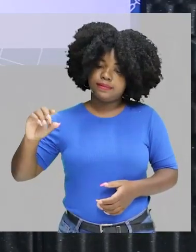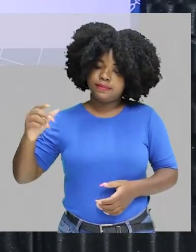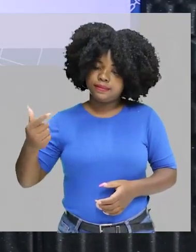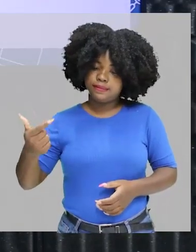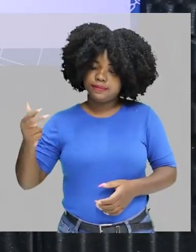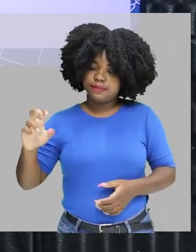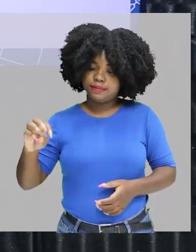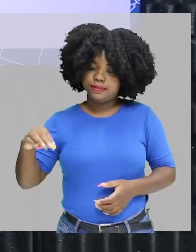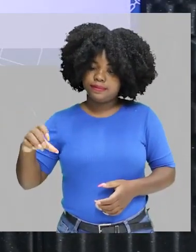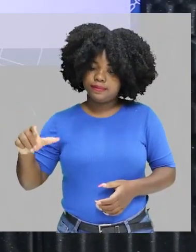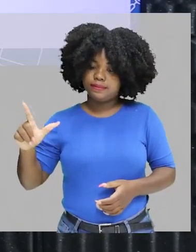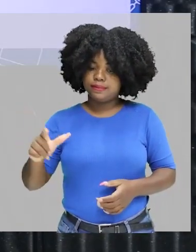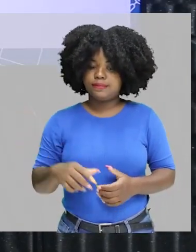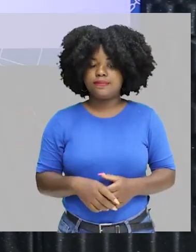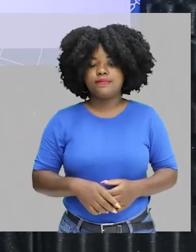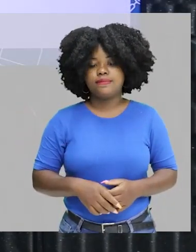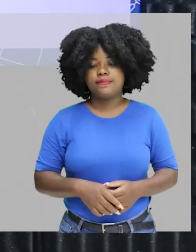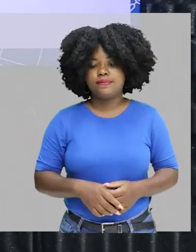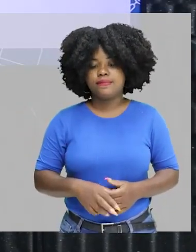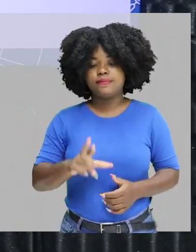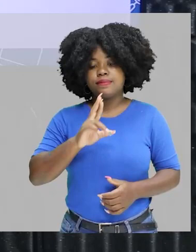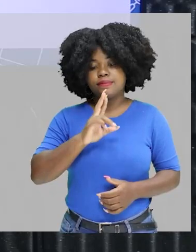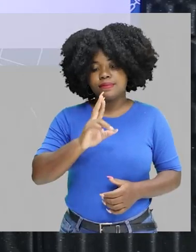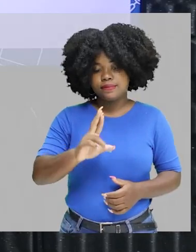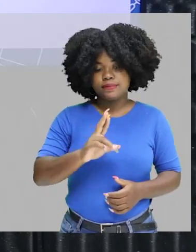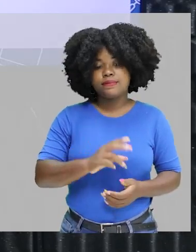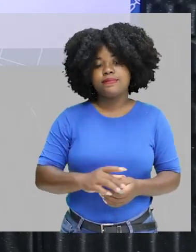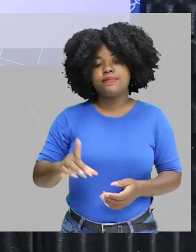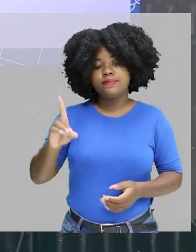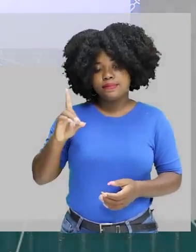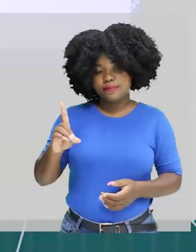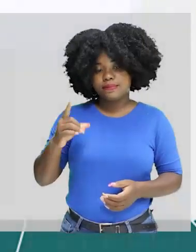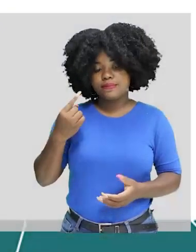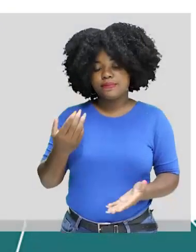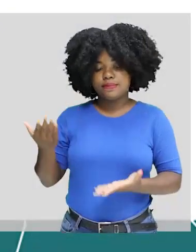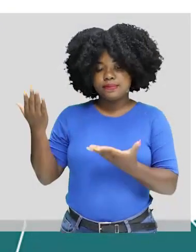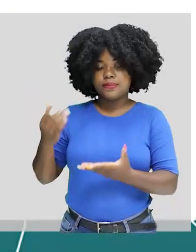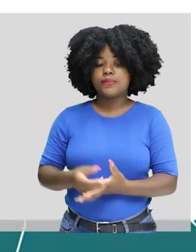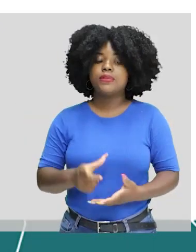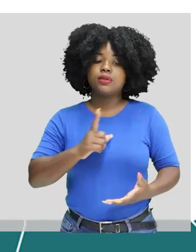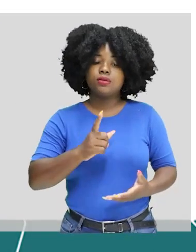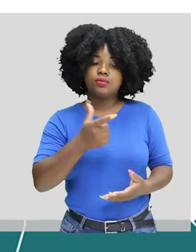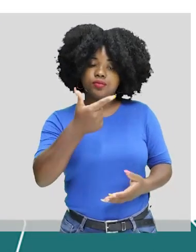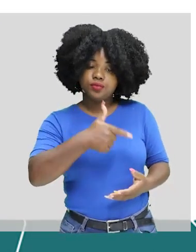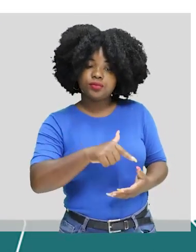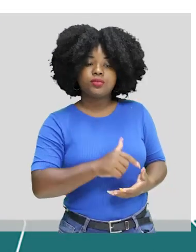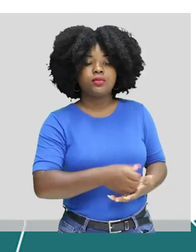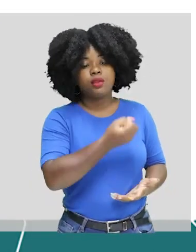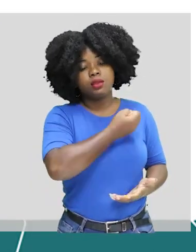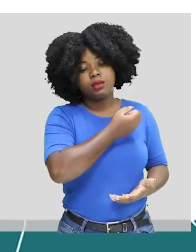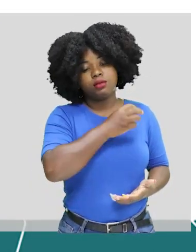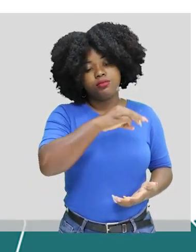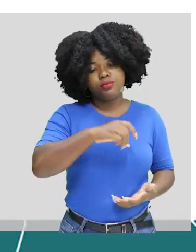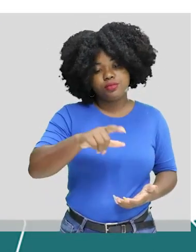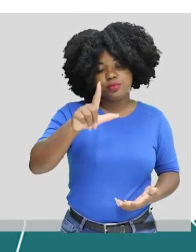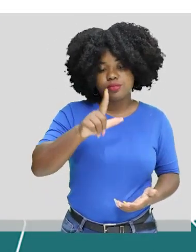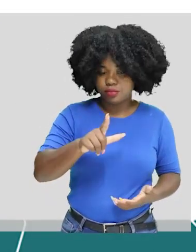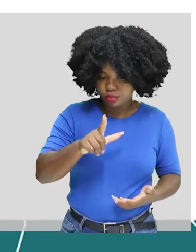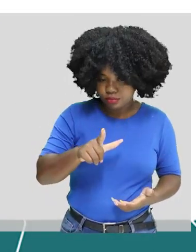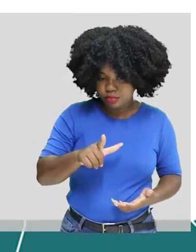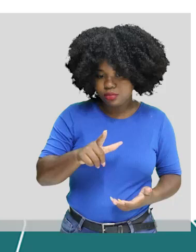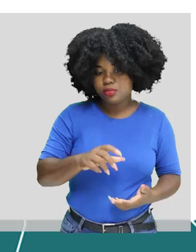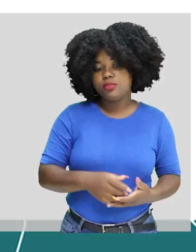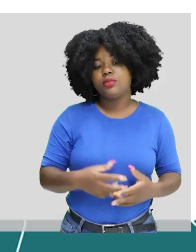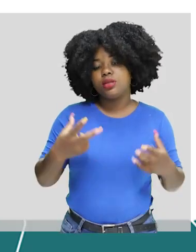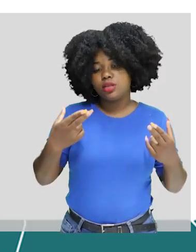mol de polônio, certo? O número de mol de polônio que se desintegrou é